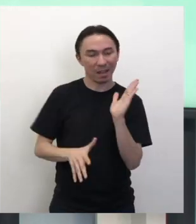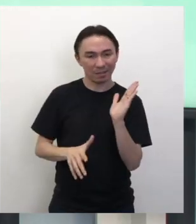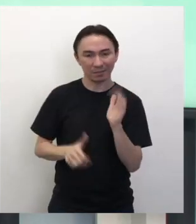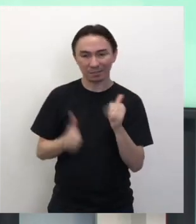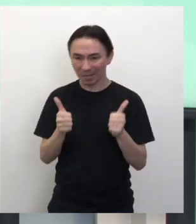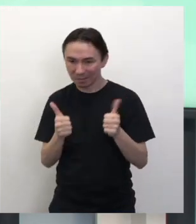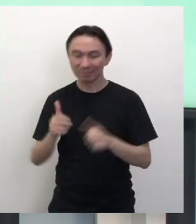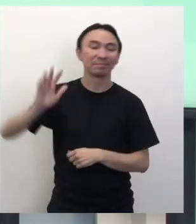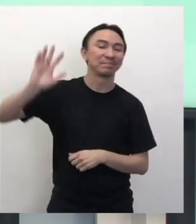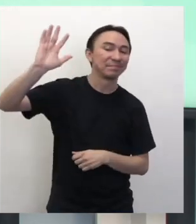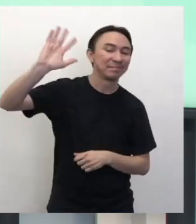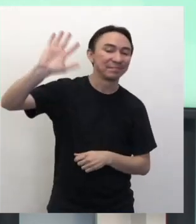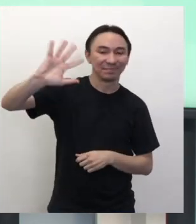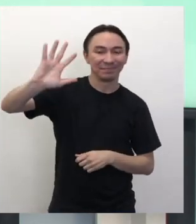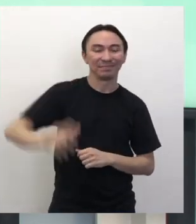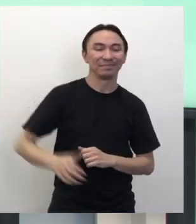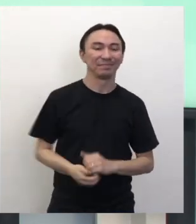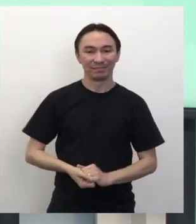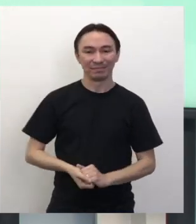Tchau, tchau, gente.